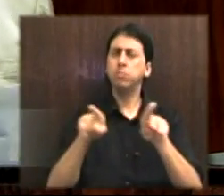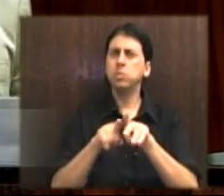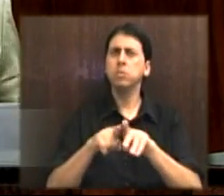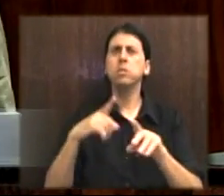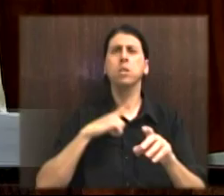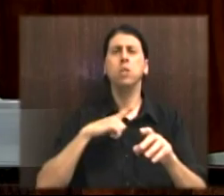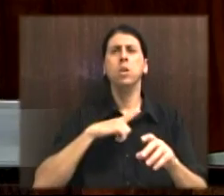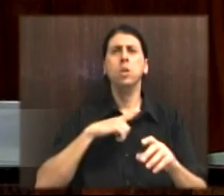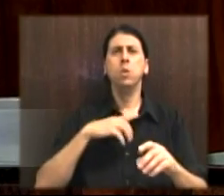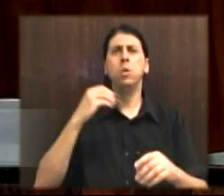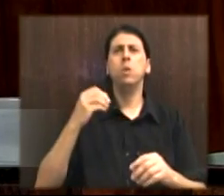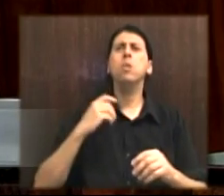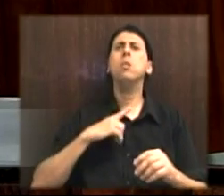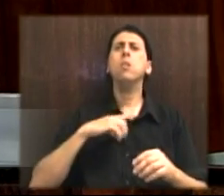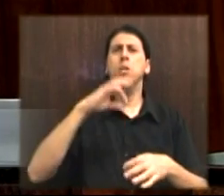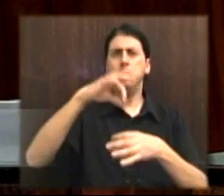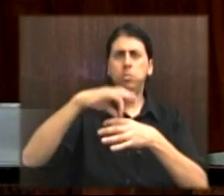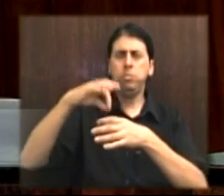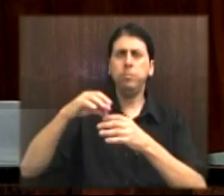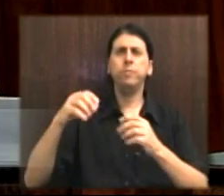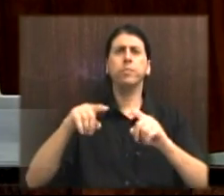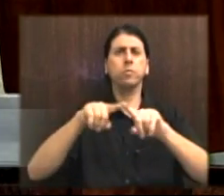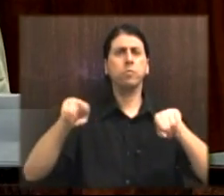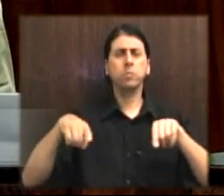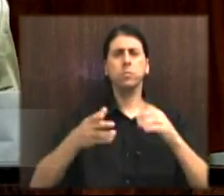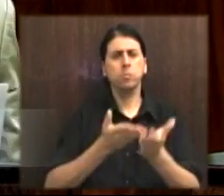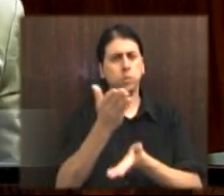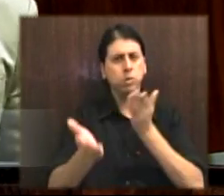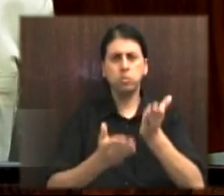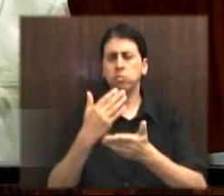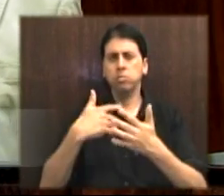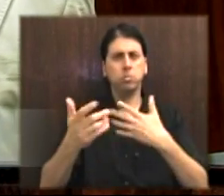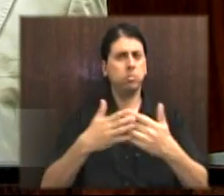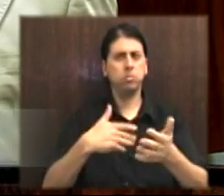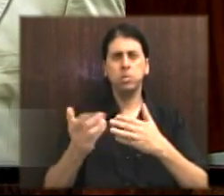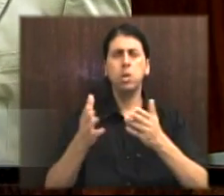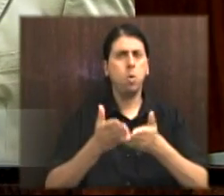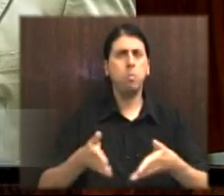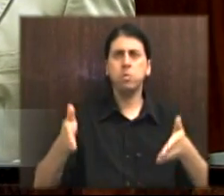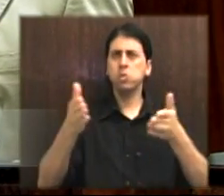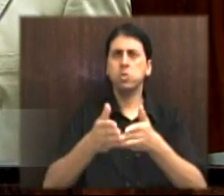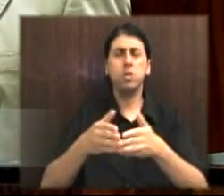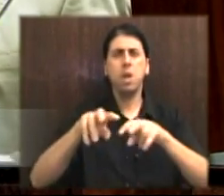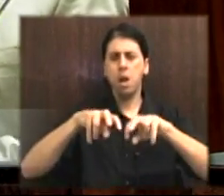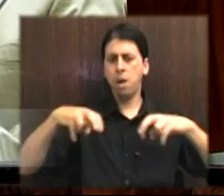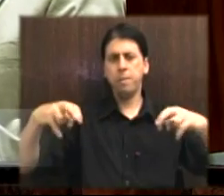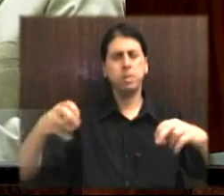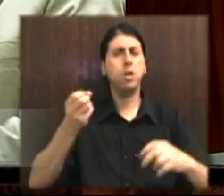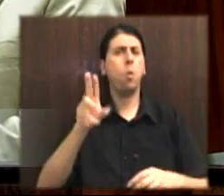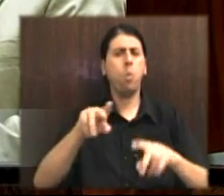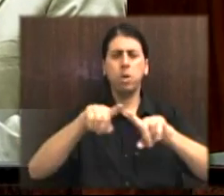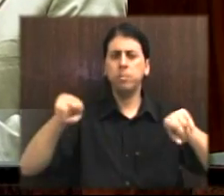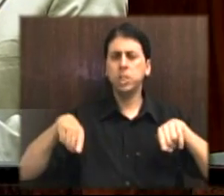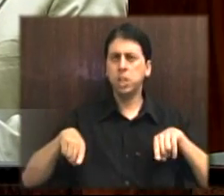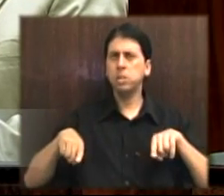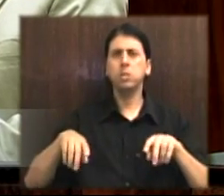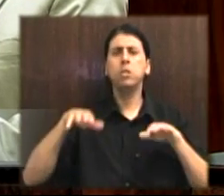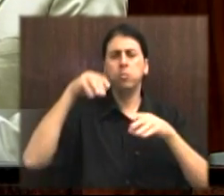das nossas assessorias, quer seja nas comissões, na mesa ou mesmo nos nossos gabinetes.